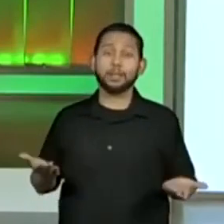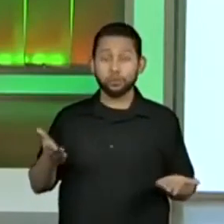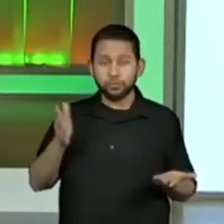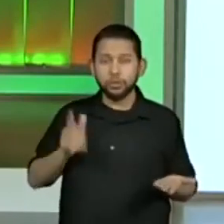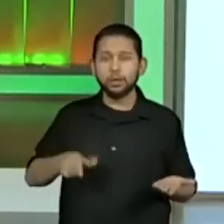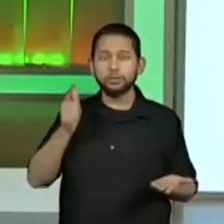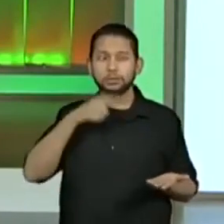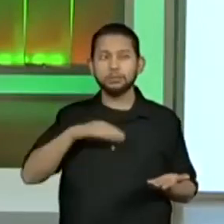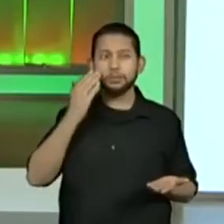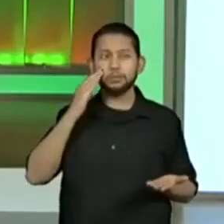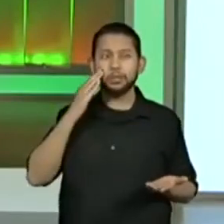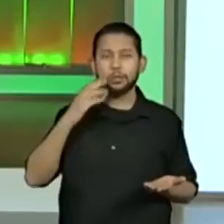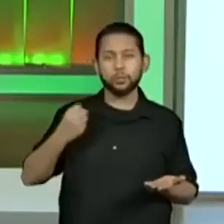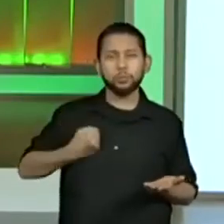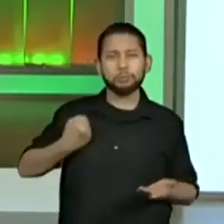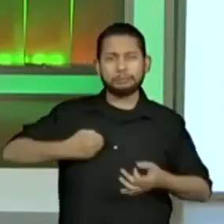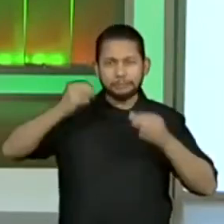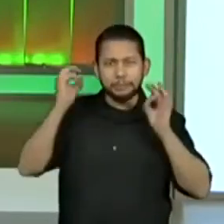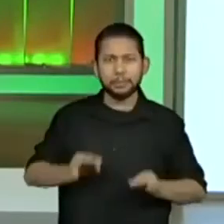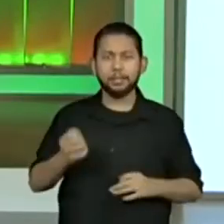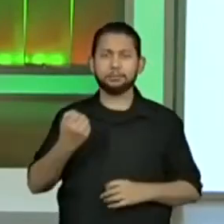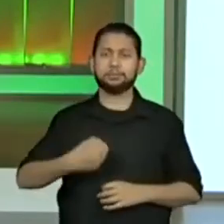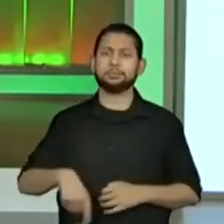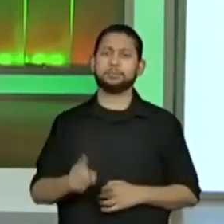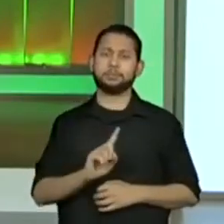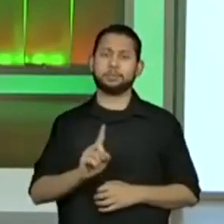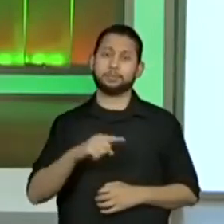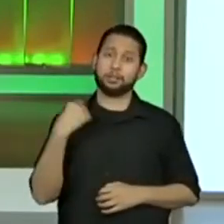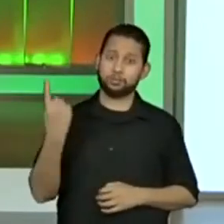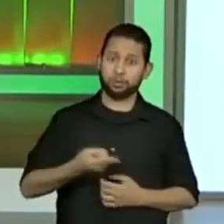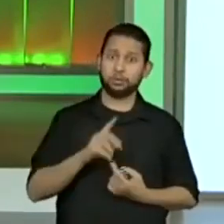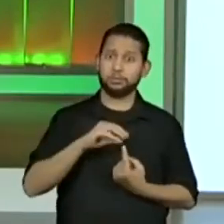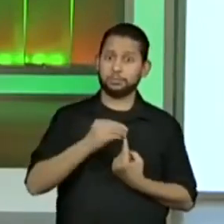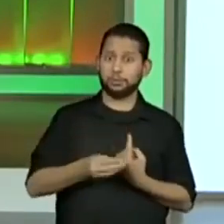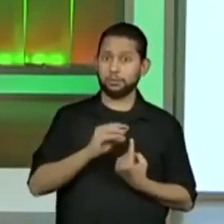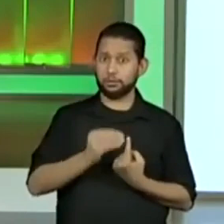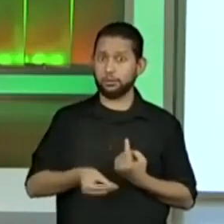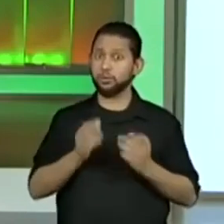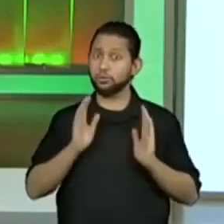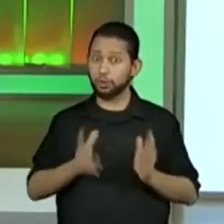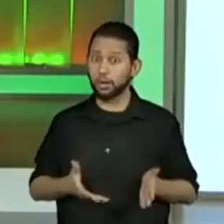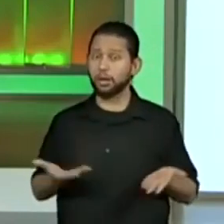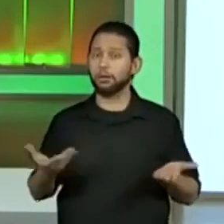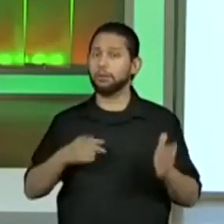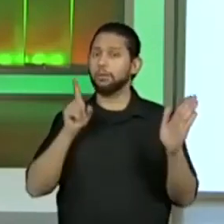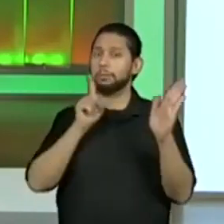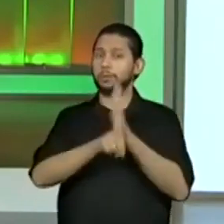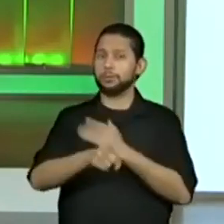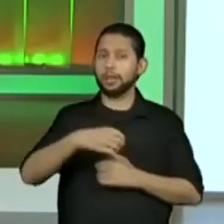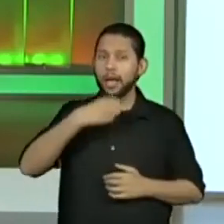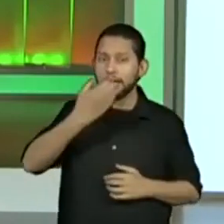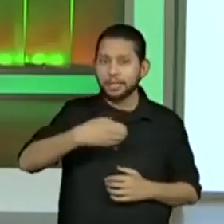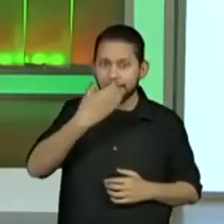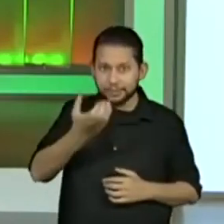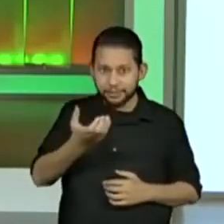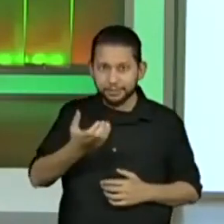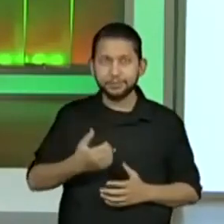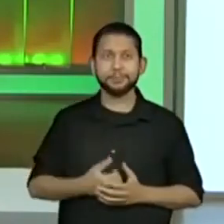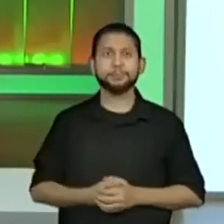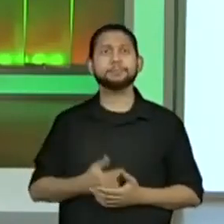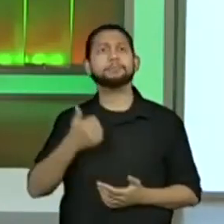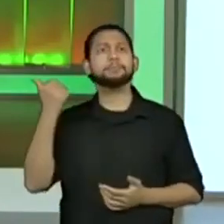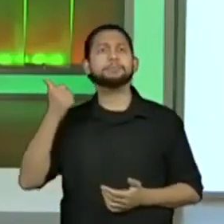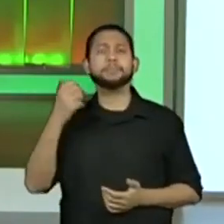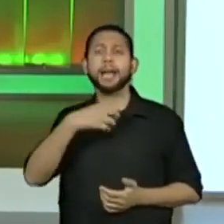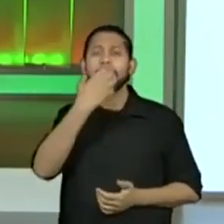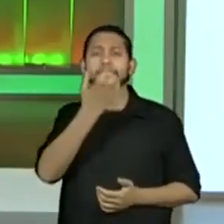entendeu que não precisa do valor exato e a gente já fez isso com as bananas, vou perguntar da maçã agora. E aí, a